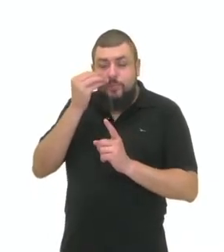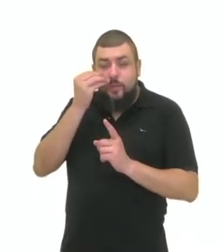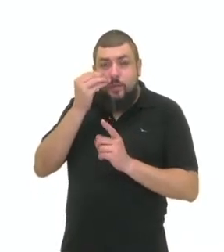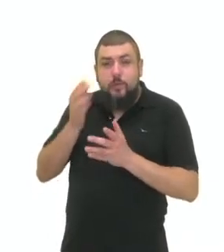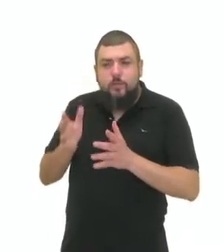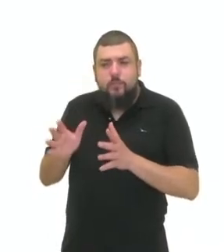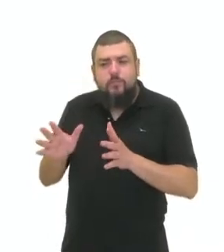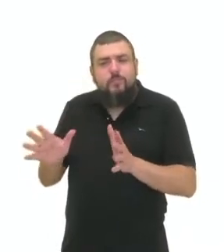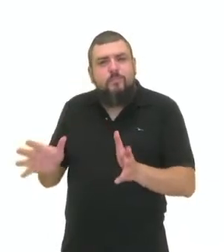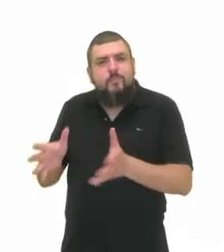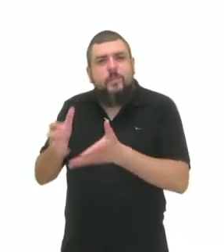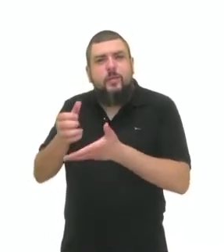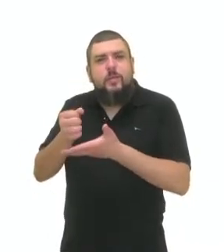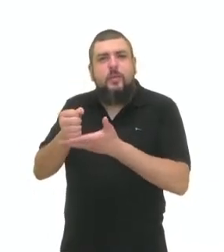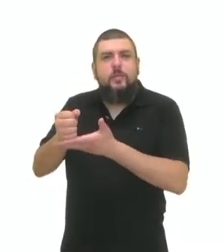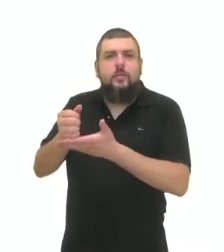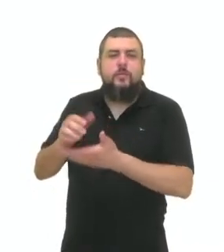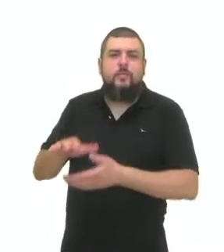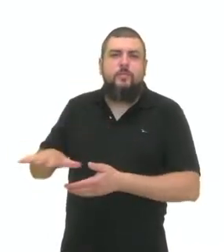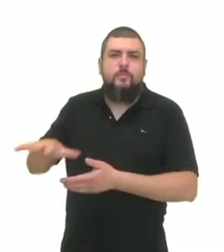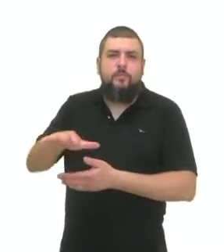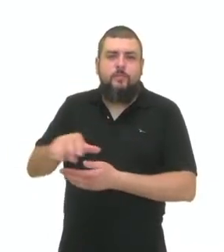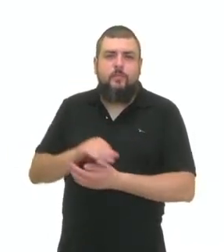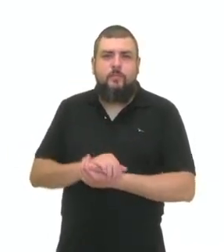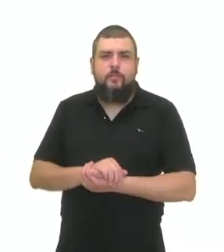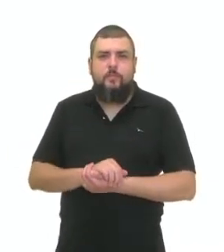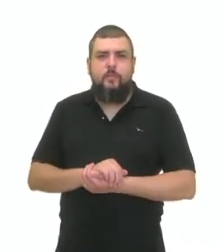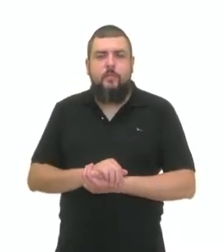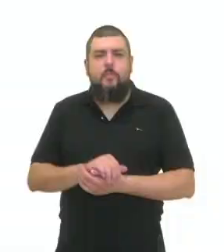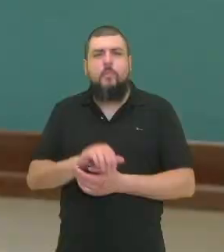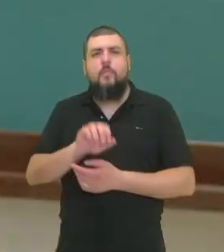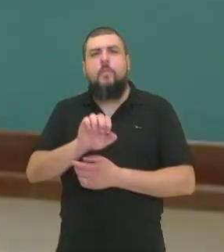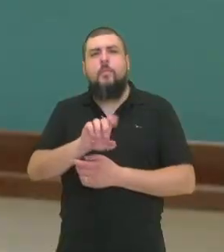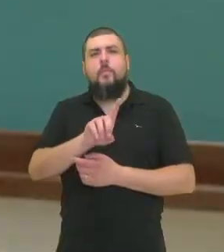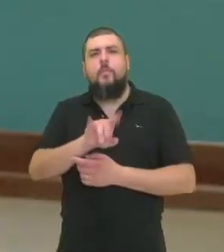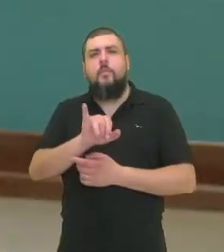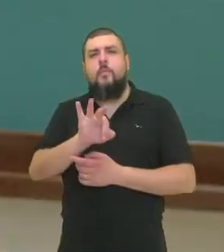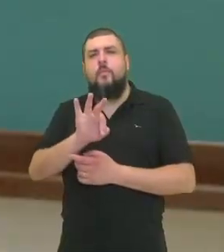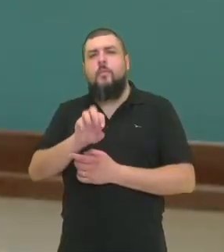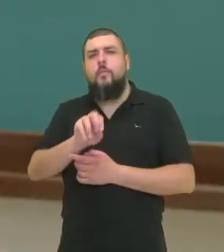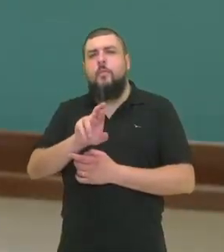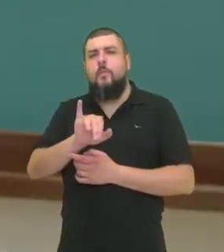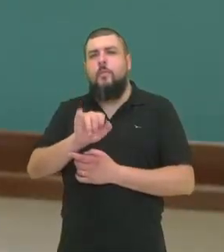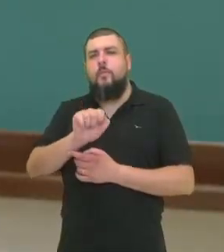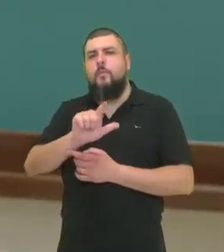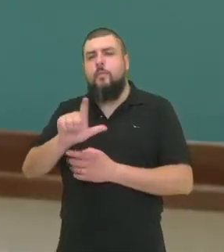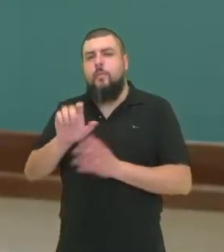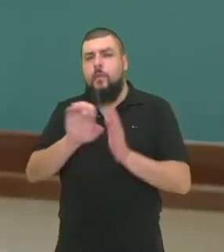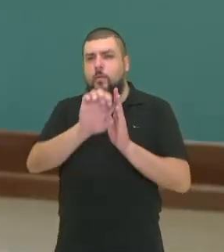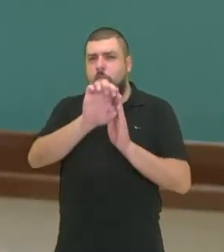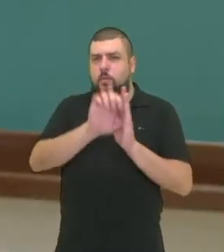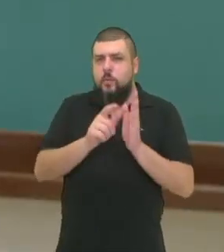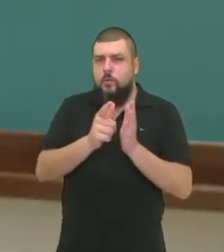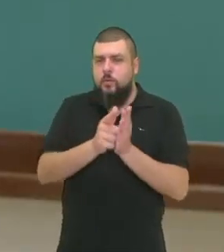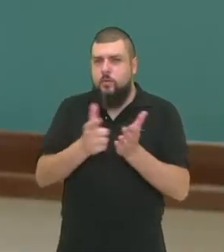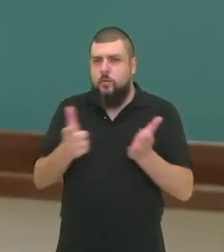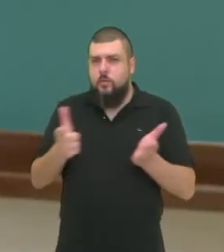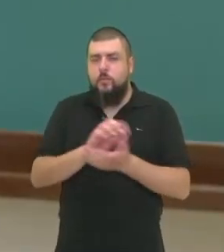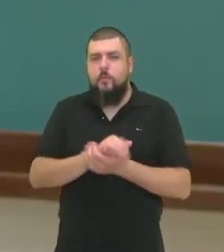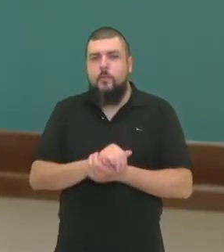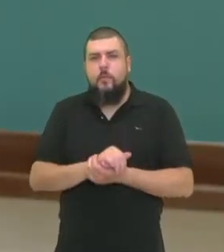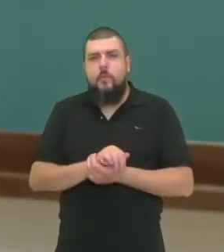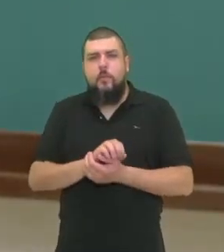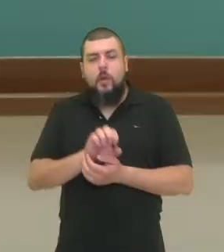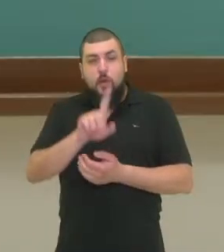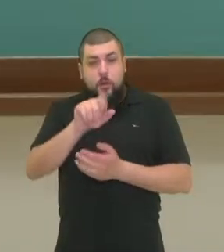e aí a característica, o que é um editorial? O editorial é um texto que circula no meio jornalístico